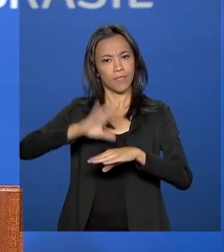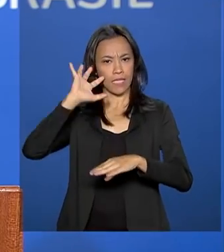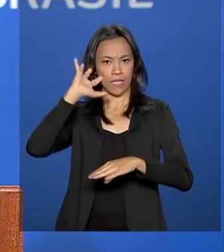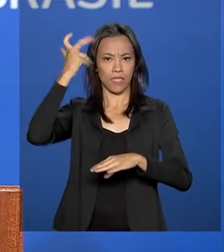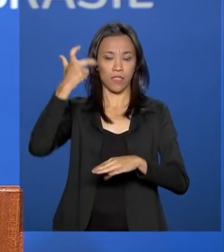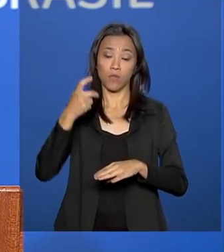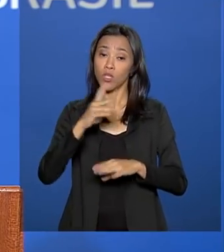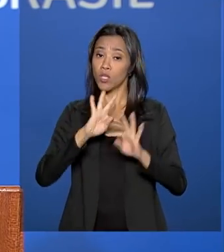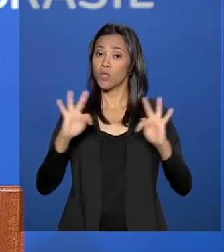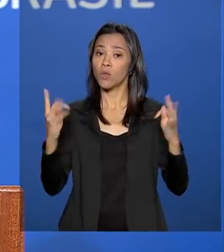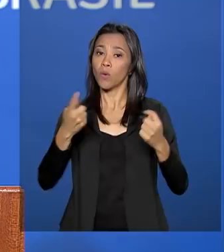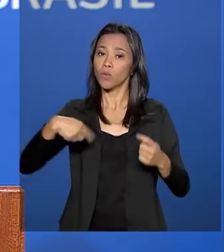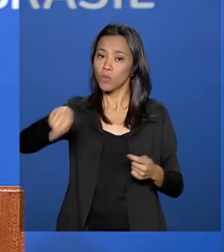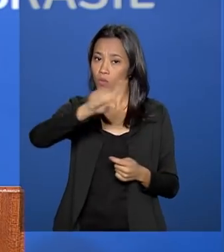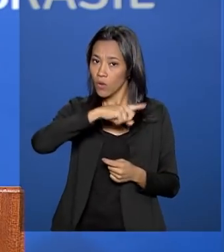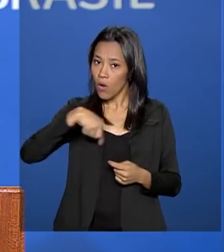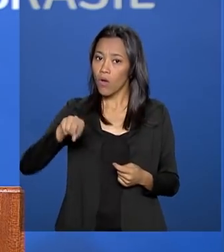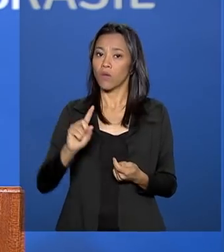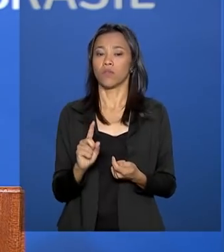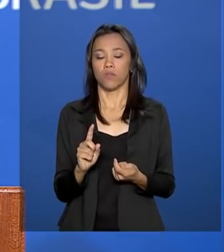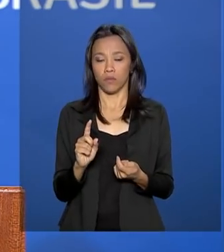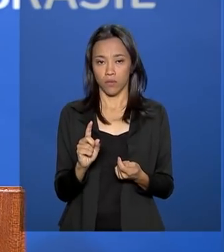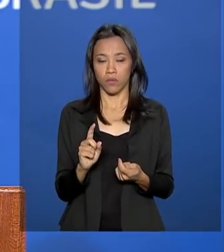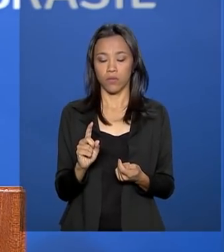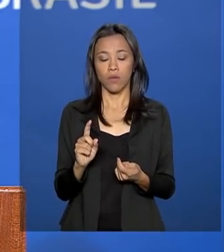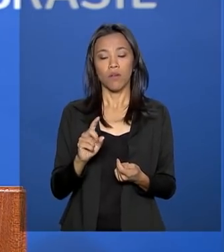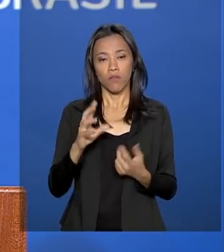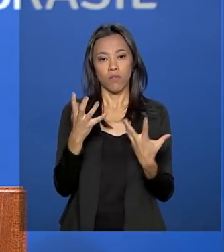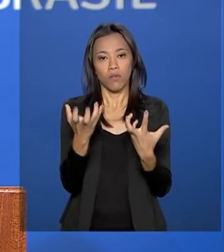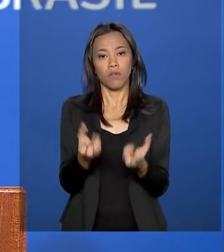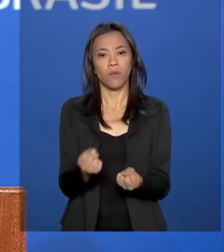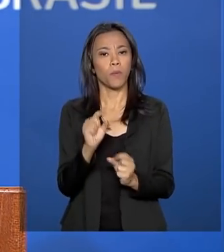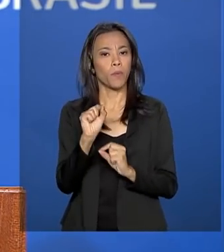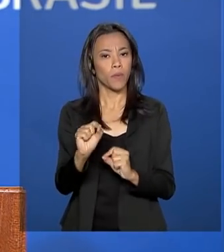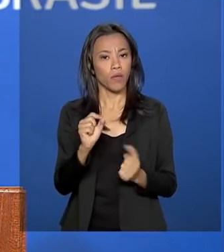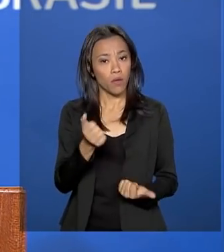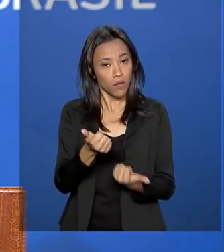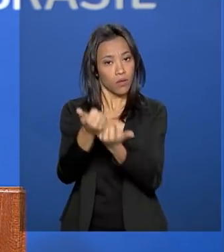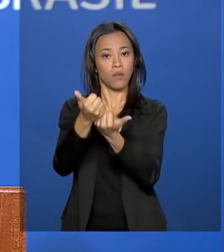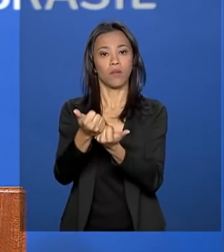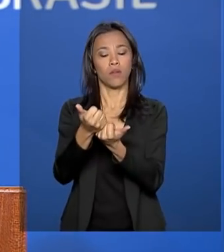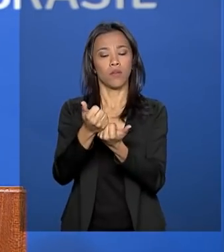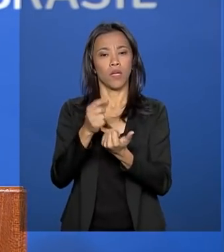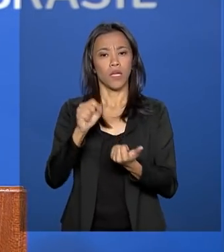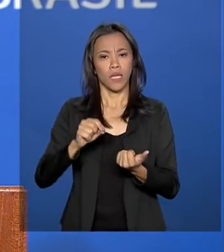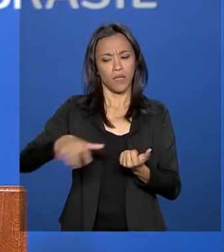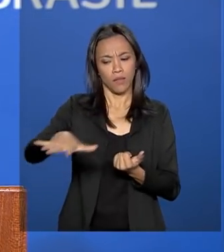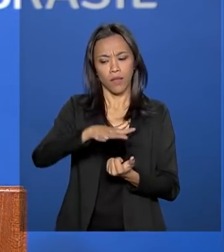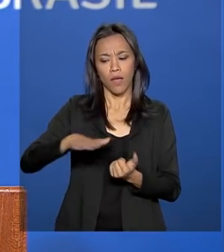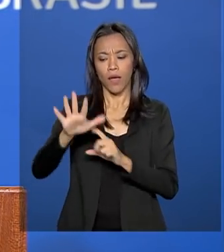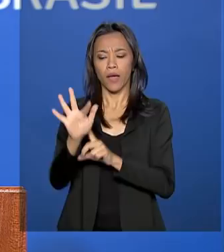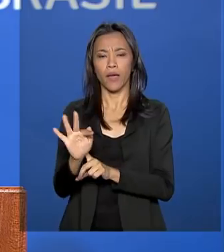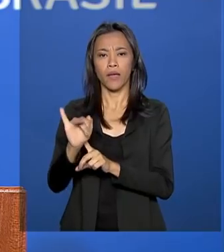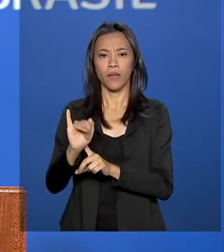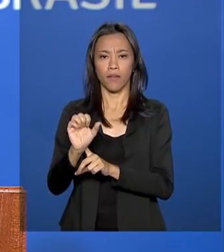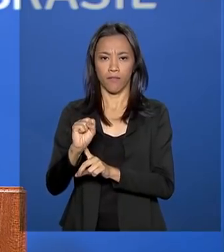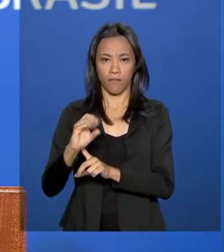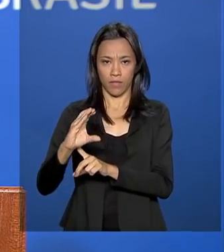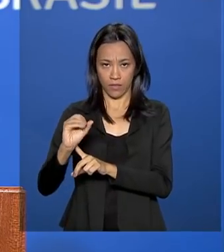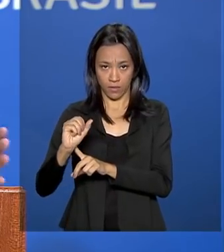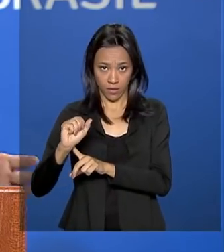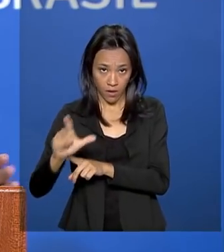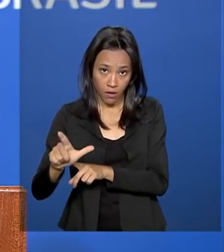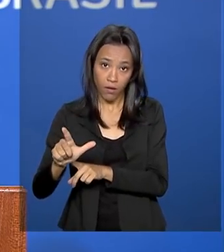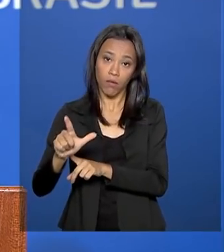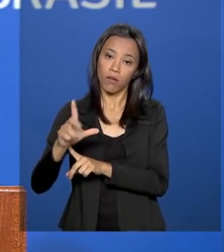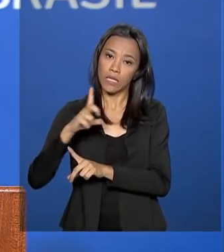que todos nós, todos, sem exceção, contribuiremos para que a questão fiscal se busque